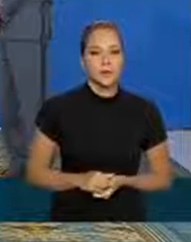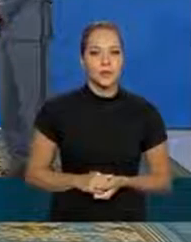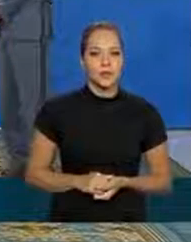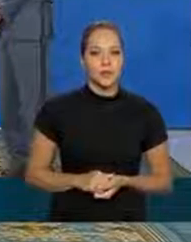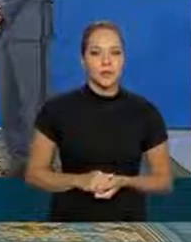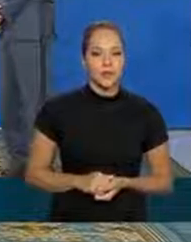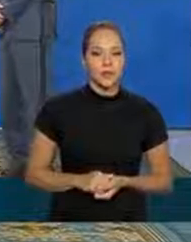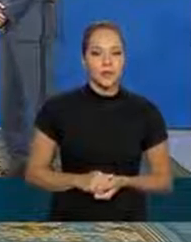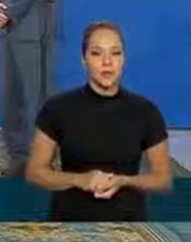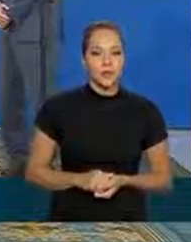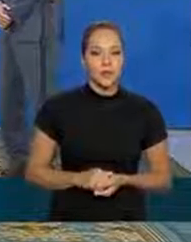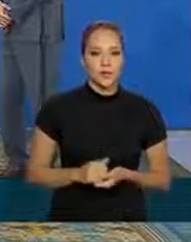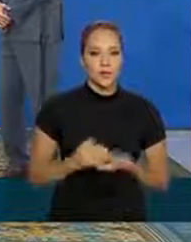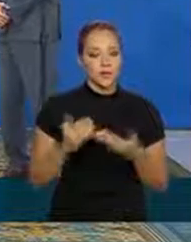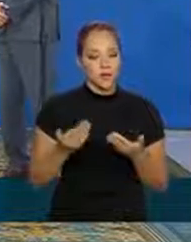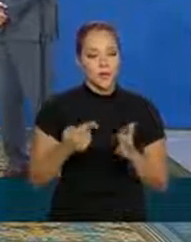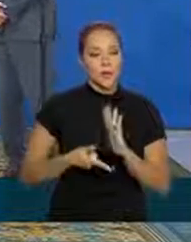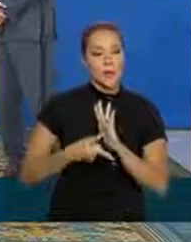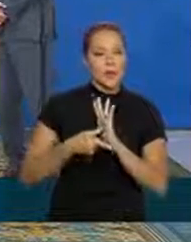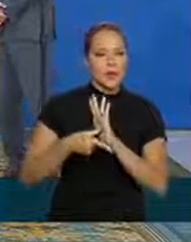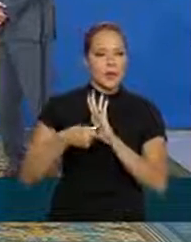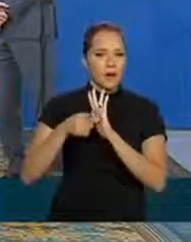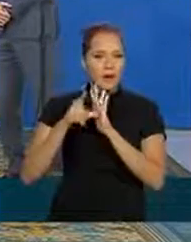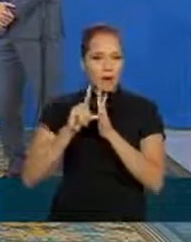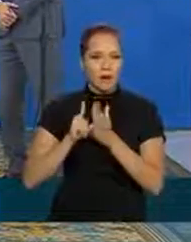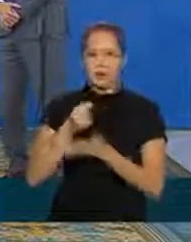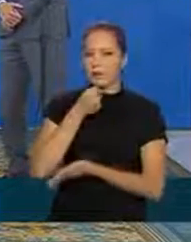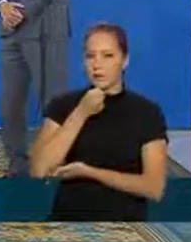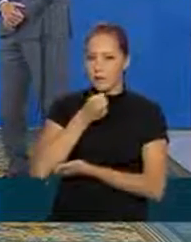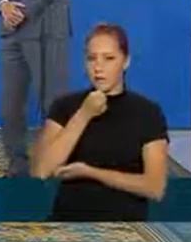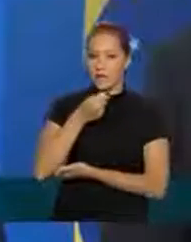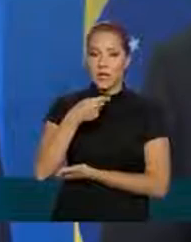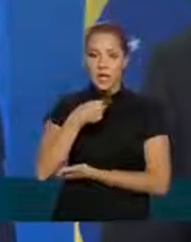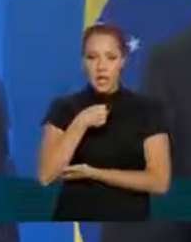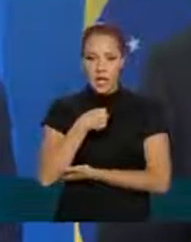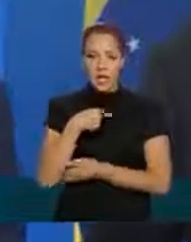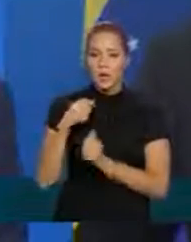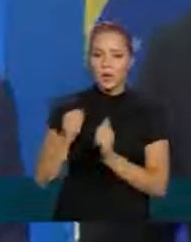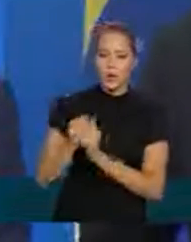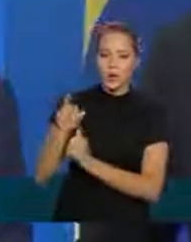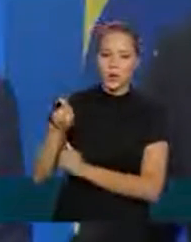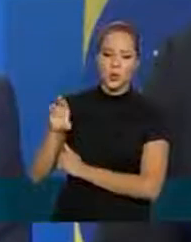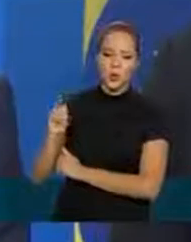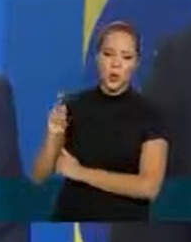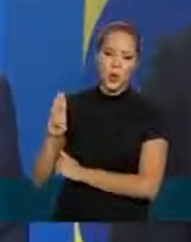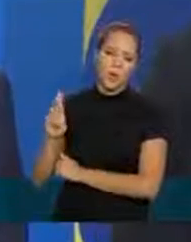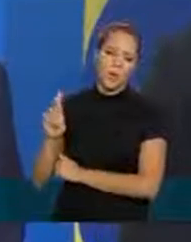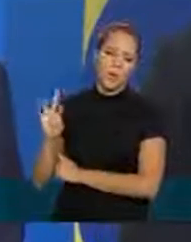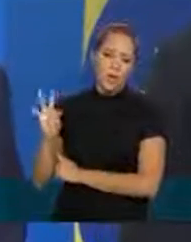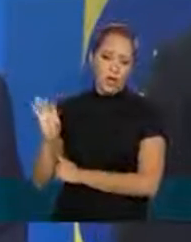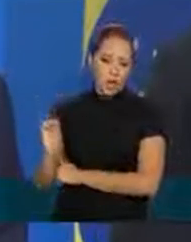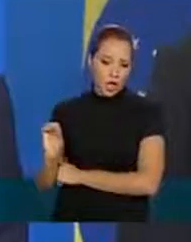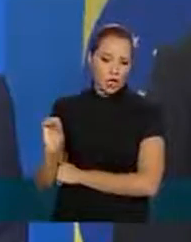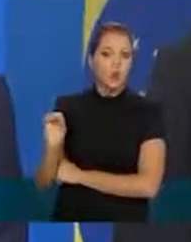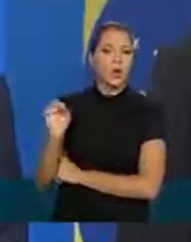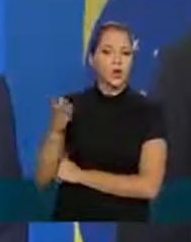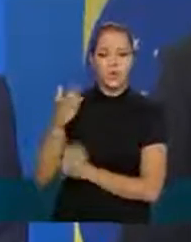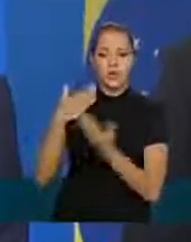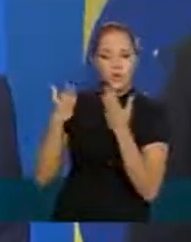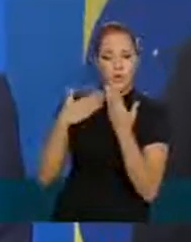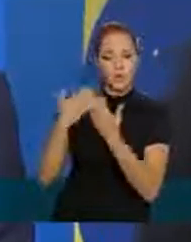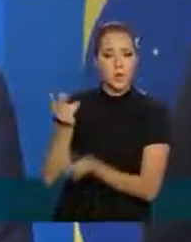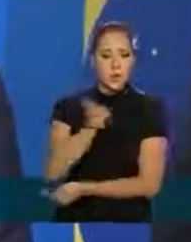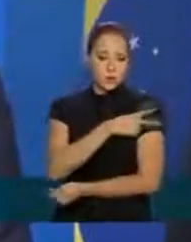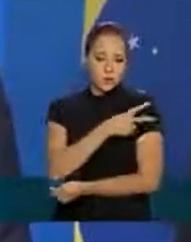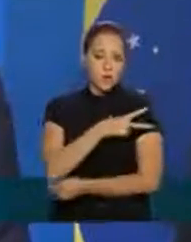logo antes dessa entrevista eu, o Roberto Montesano nós conversamos com o nosso chefe